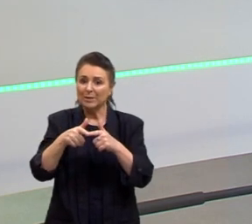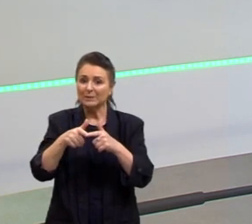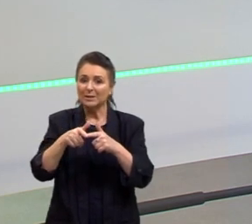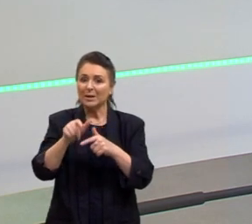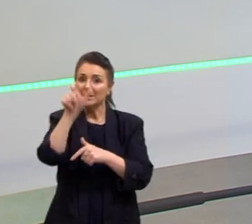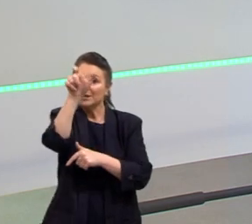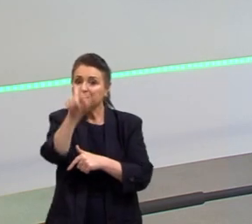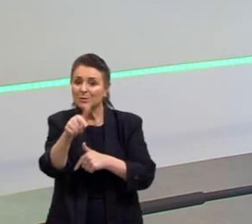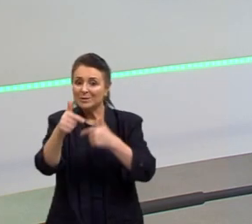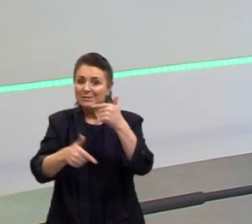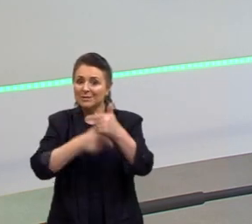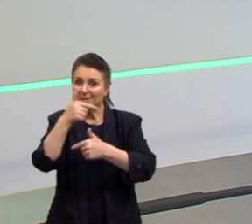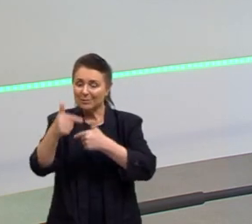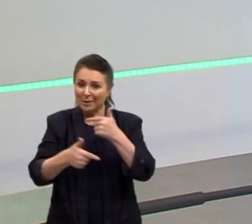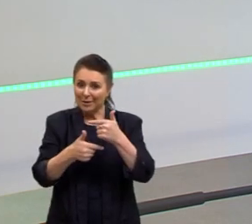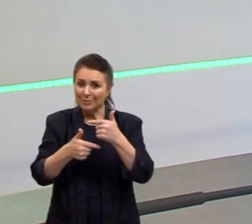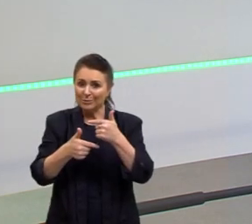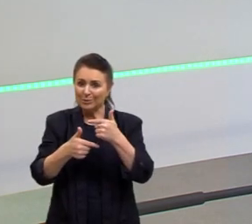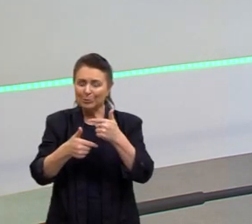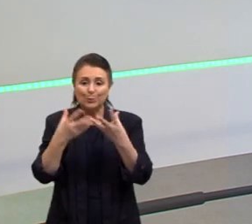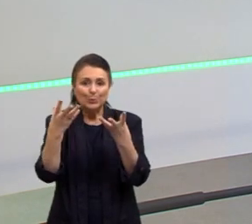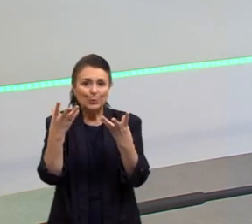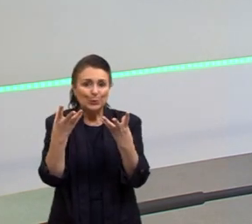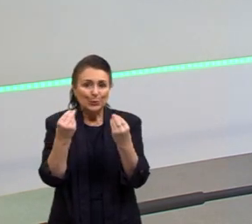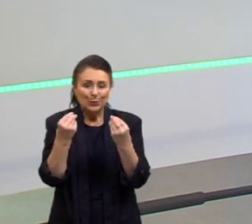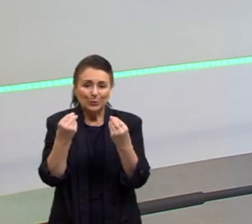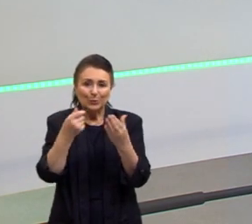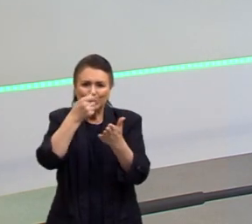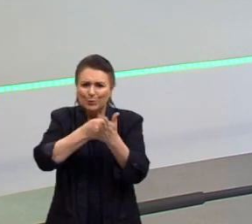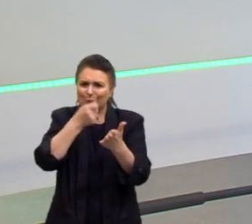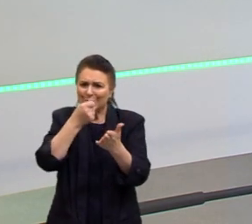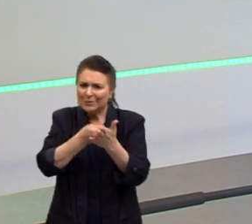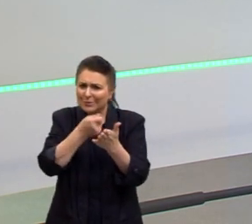sangue indo para a terra e o Yankee lucrando com isso.